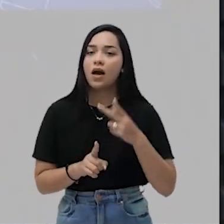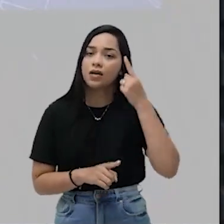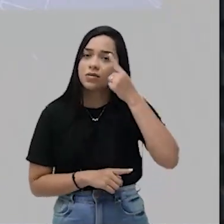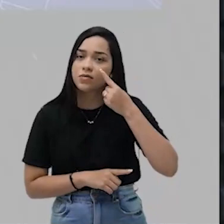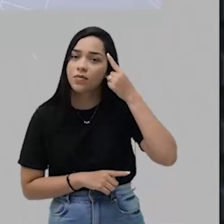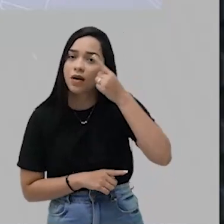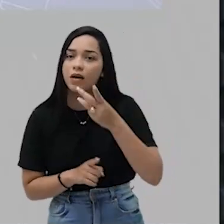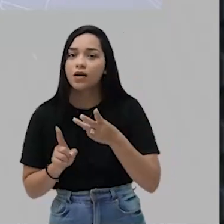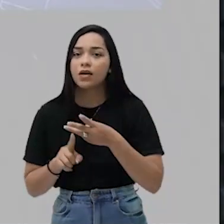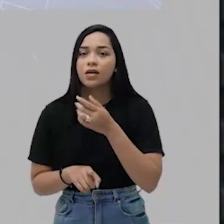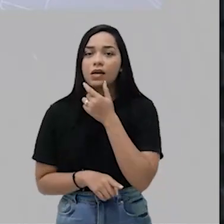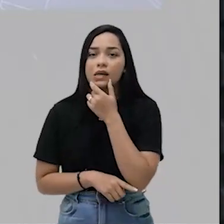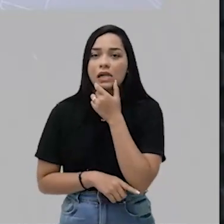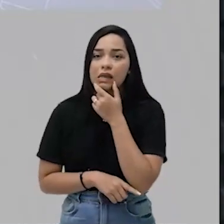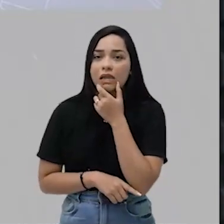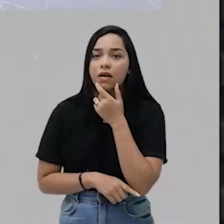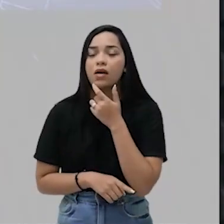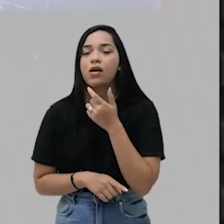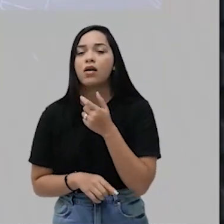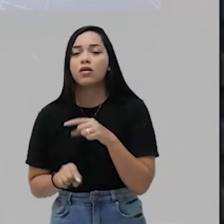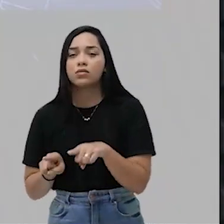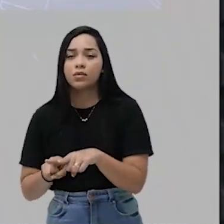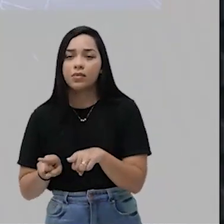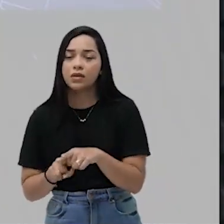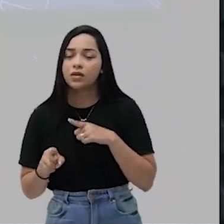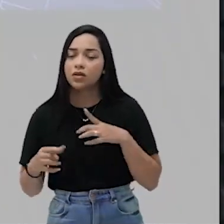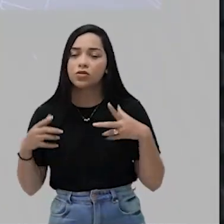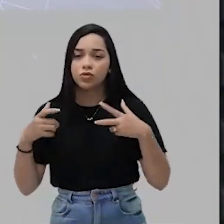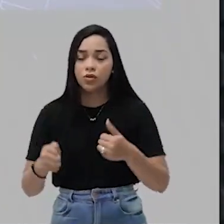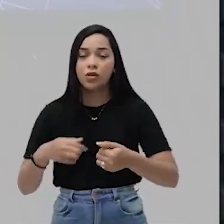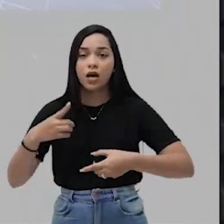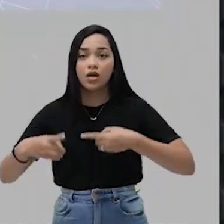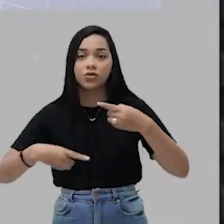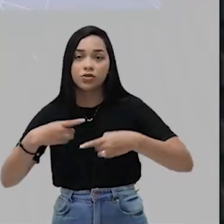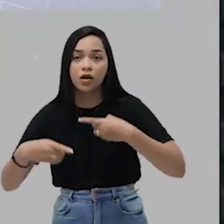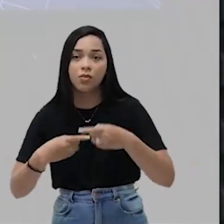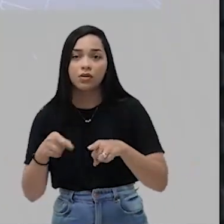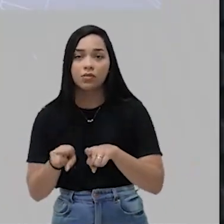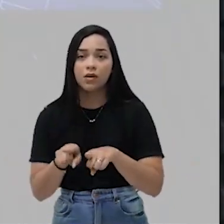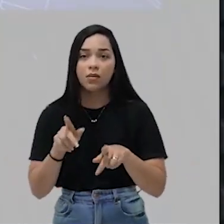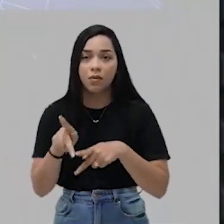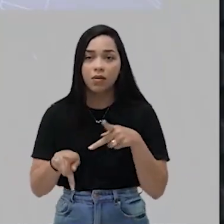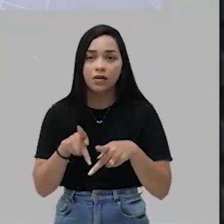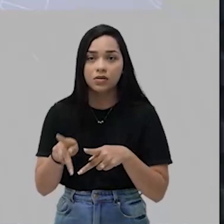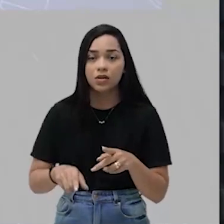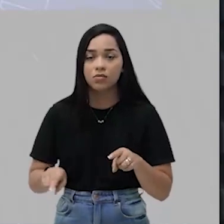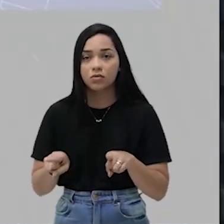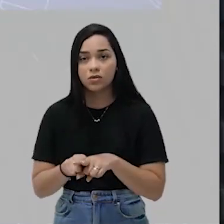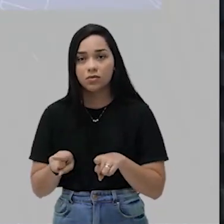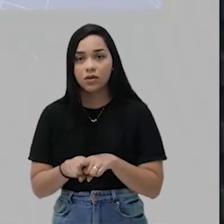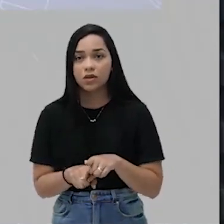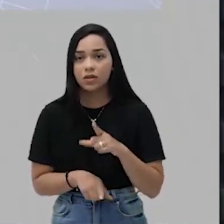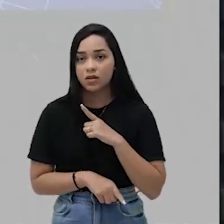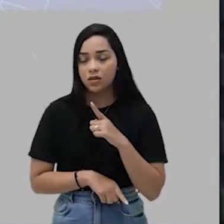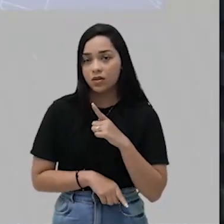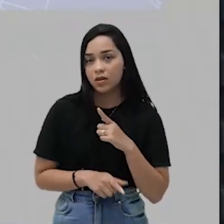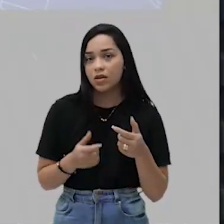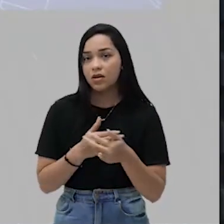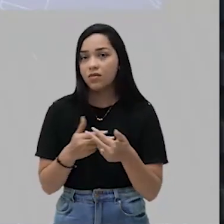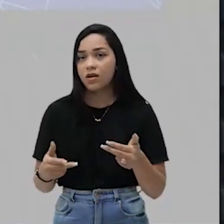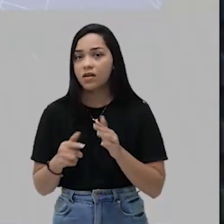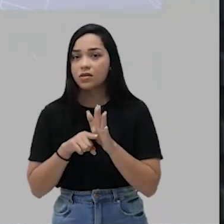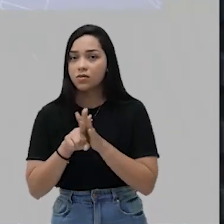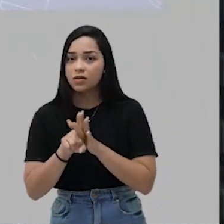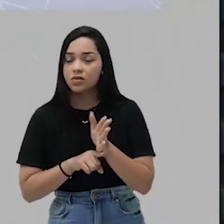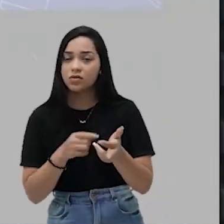Espanha, a Inglaterra. A partir de toda essa dinâmica de acumulação, inclusive, de capital, a exploração